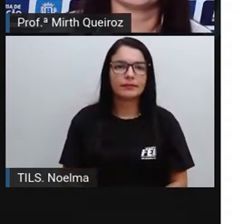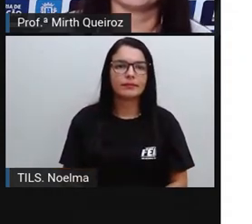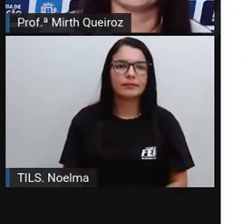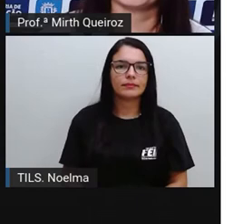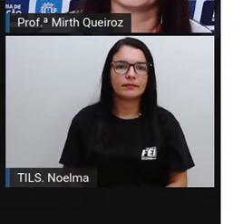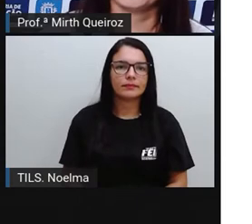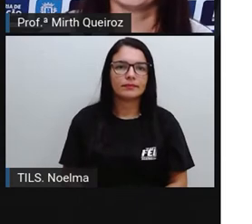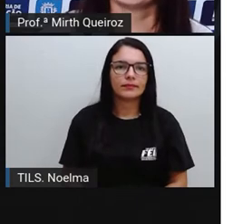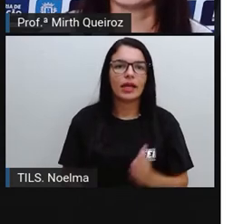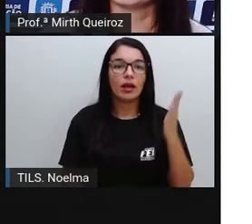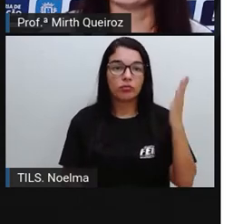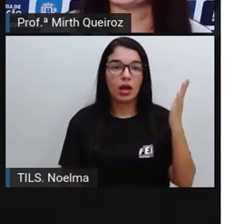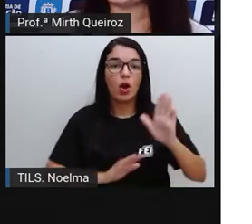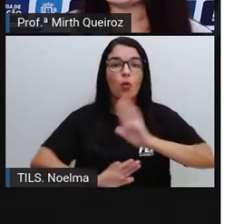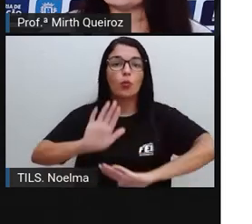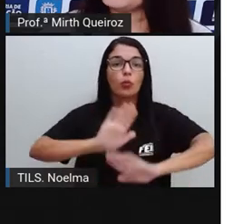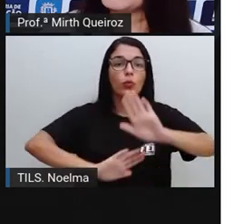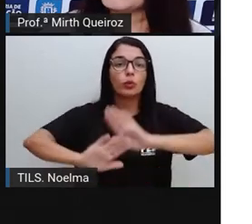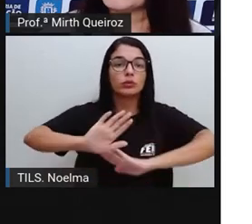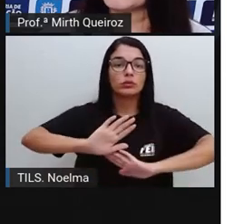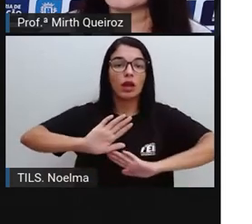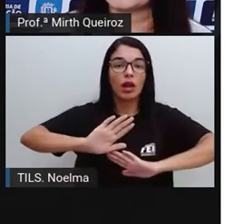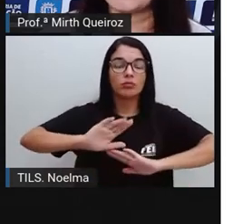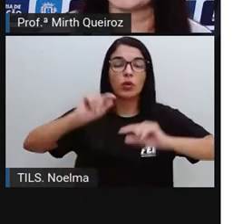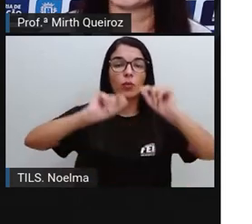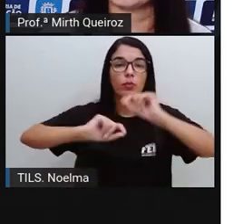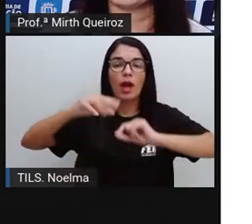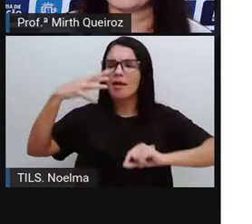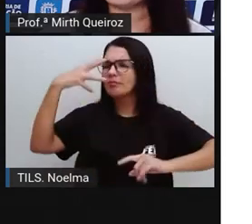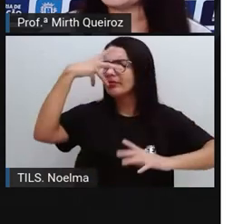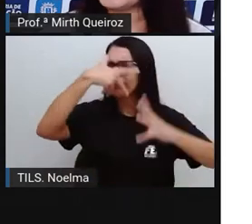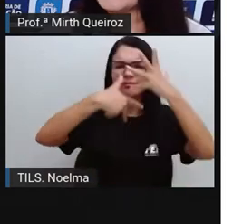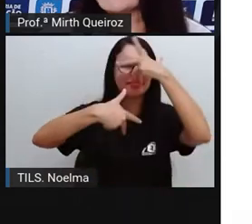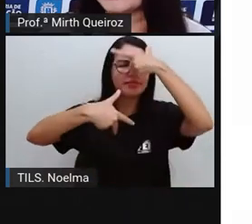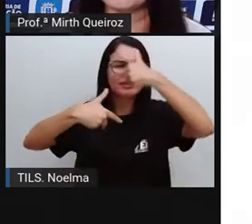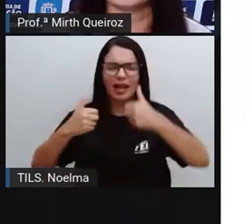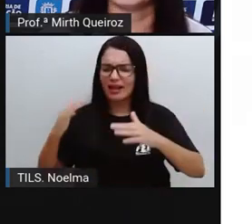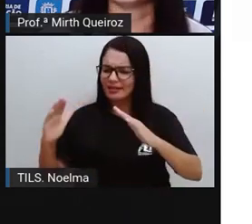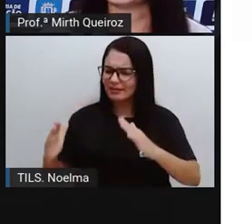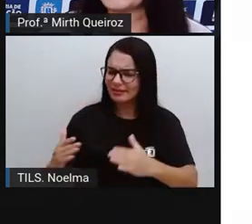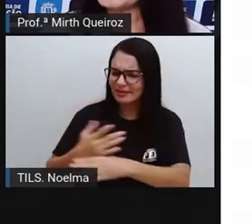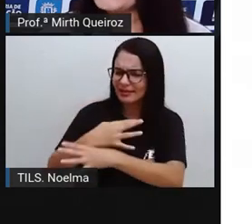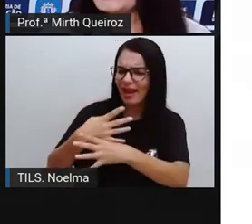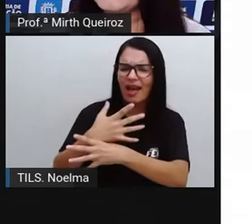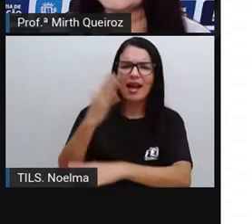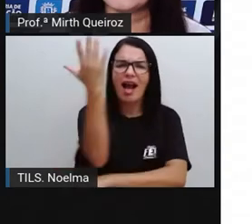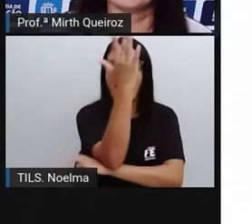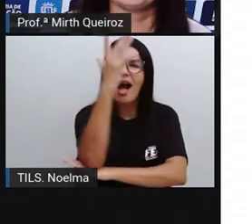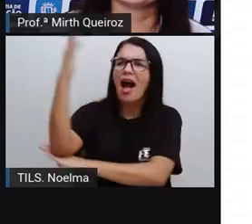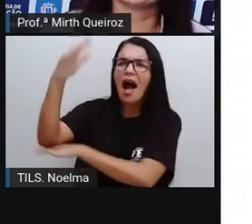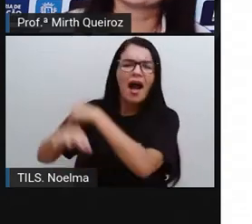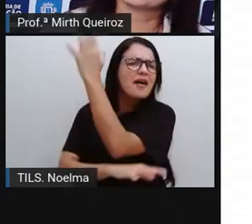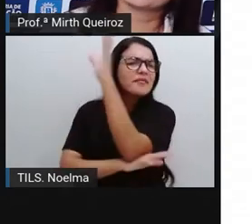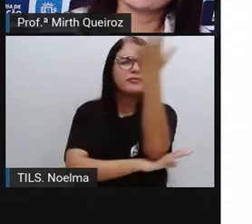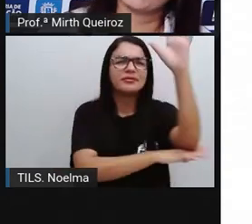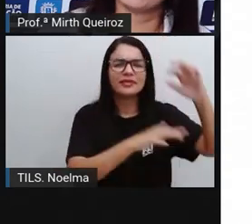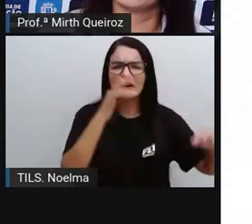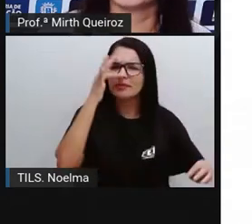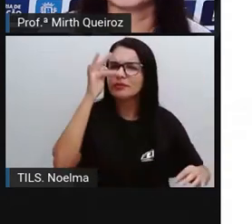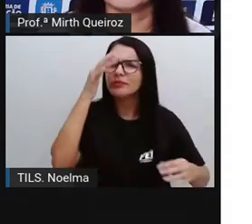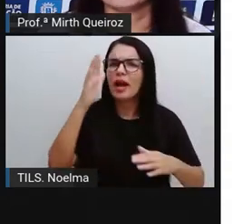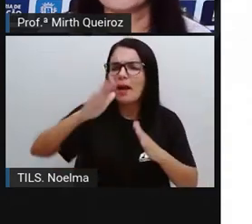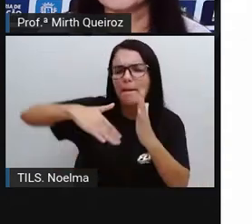serviço público Cuidar da beleza física da cidade Como arborização, jardins Pinturas das